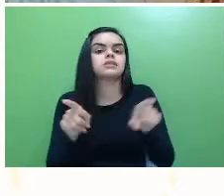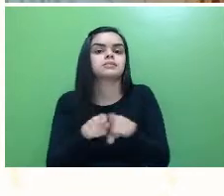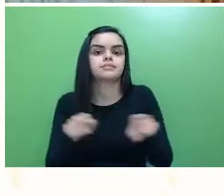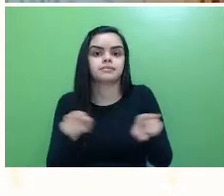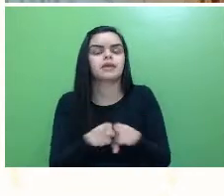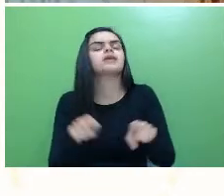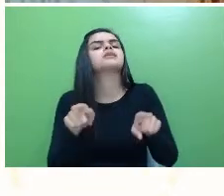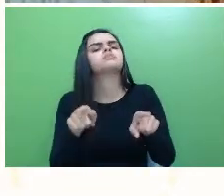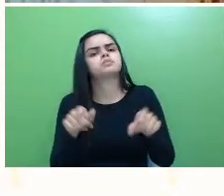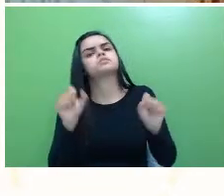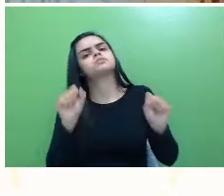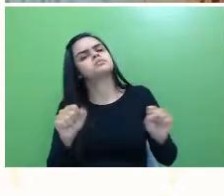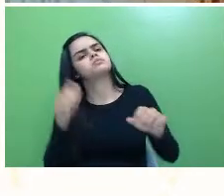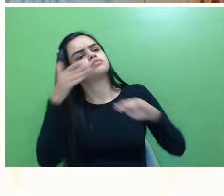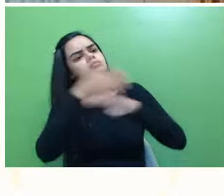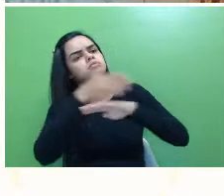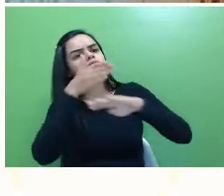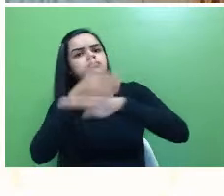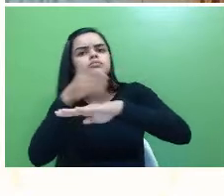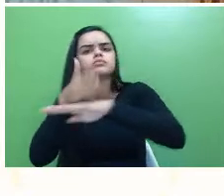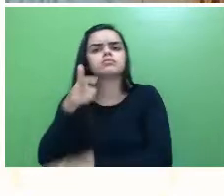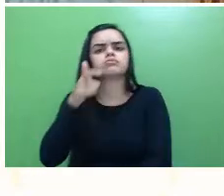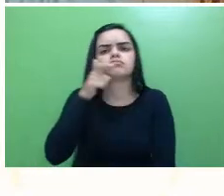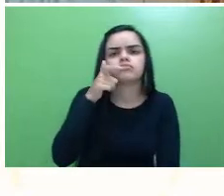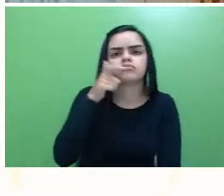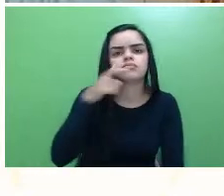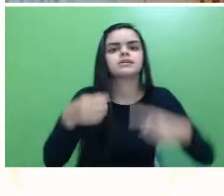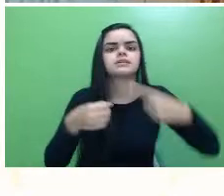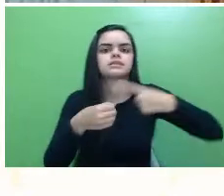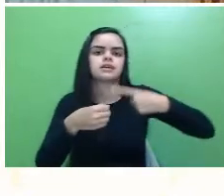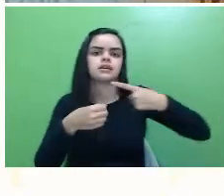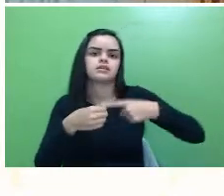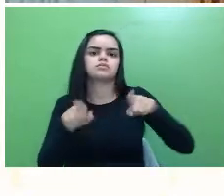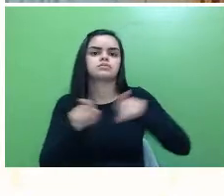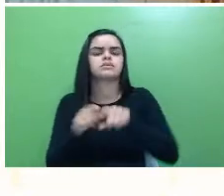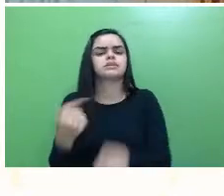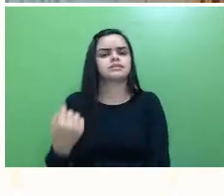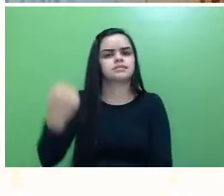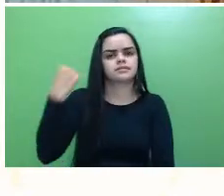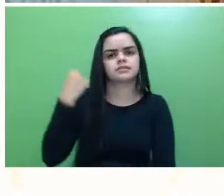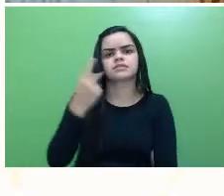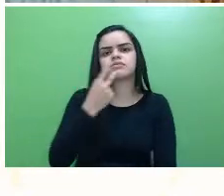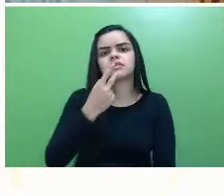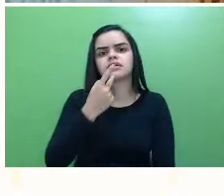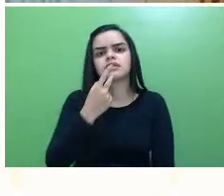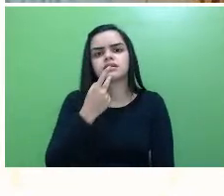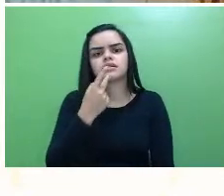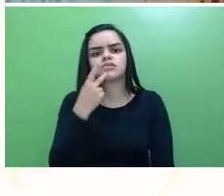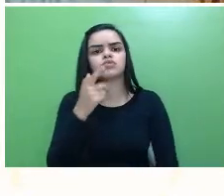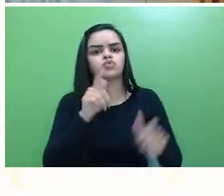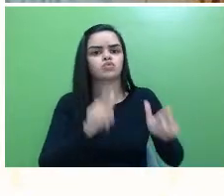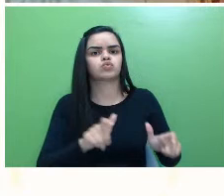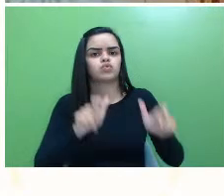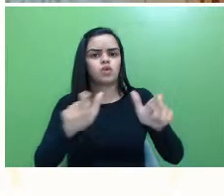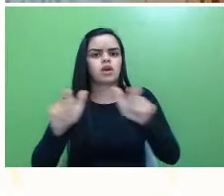circular pelos ambientes da cidade. Na época, né? Falando aí um pouquinho dos locais, a ideia era que,